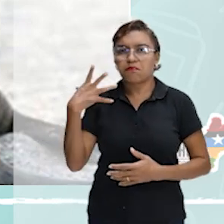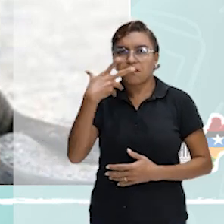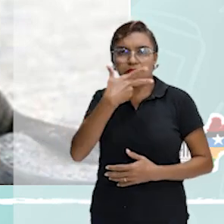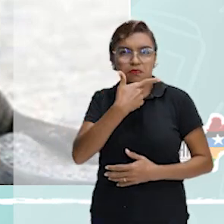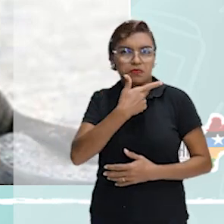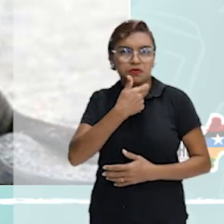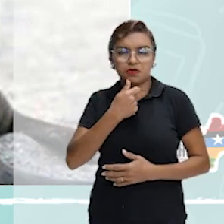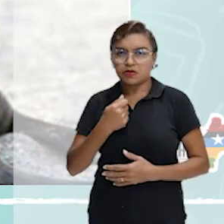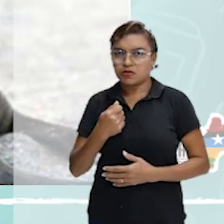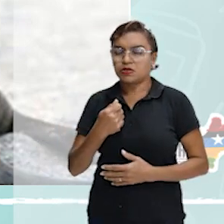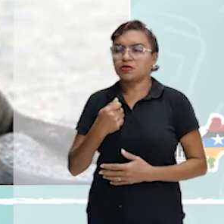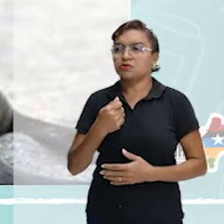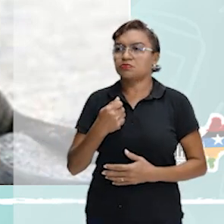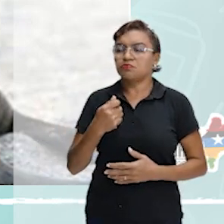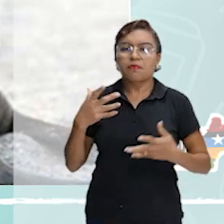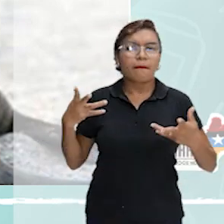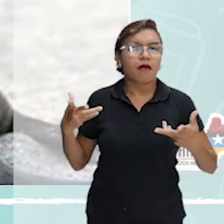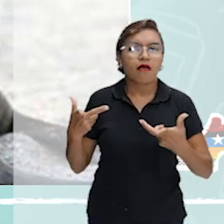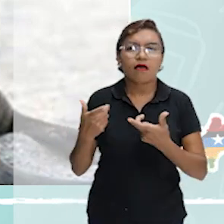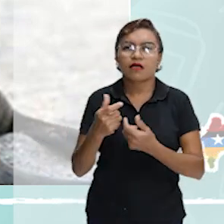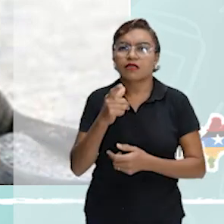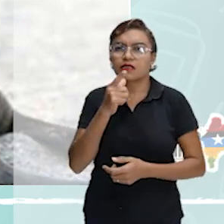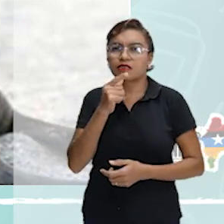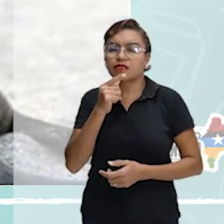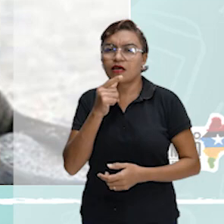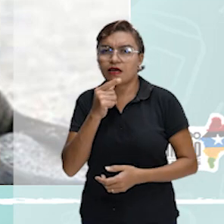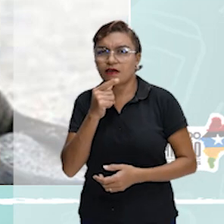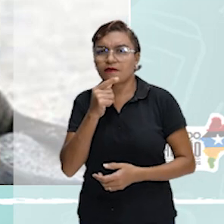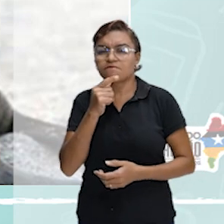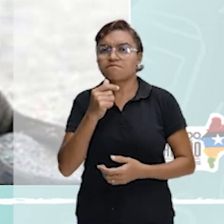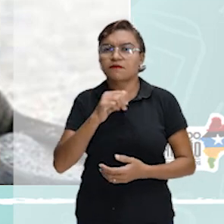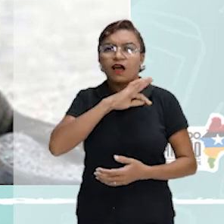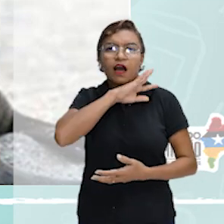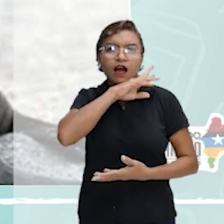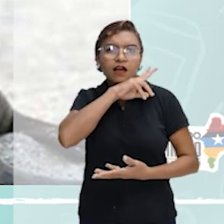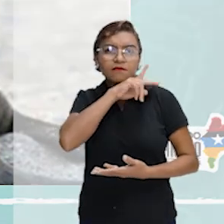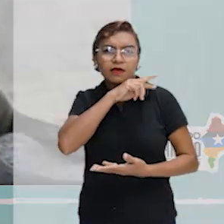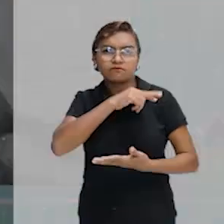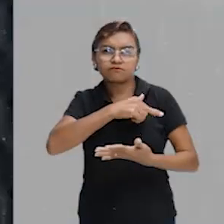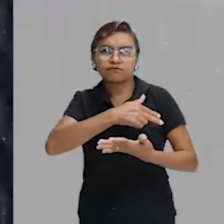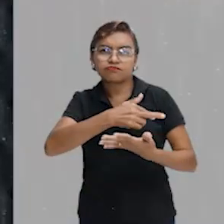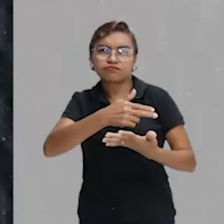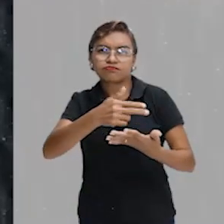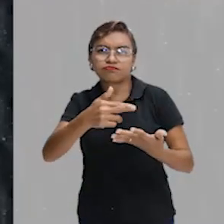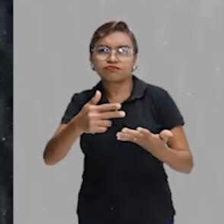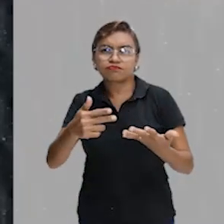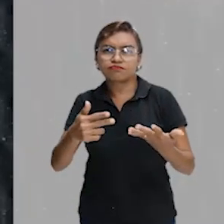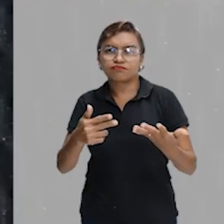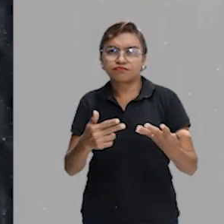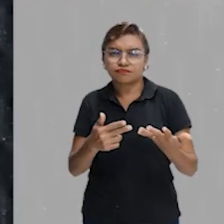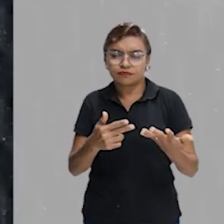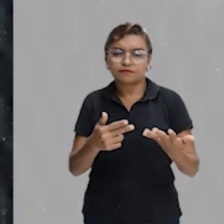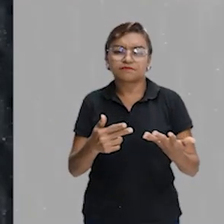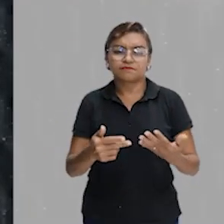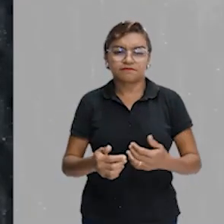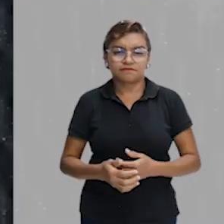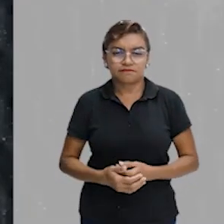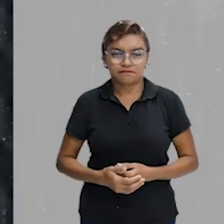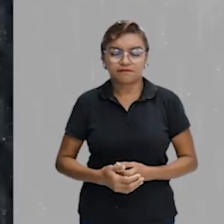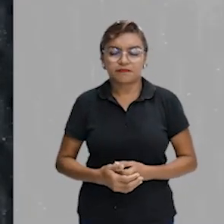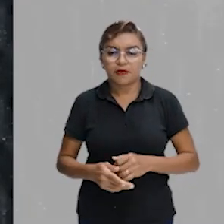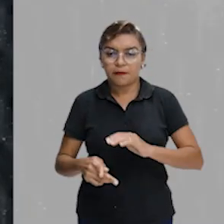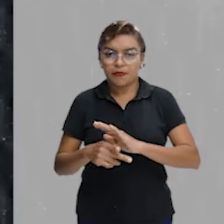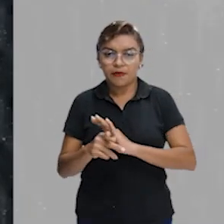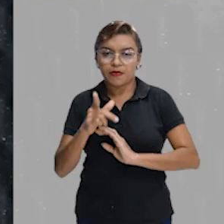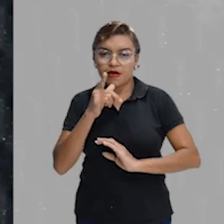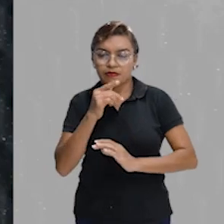de uma diversidade marinha muito rica e muito bonita. E também algumas em extinção. Então,